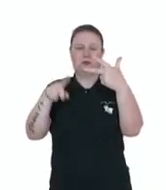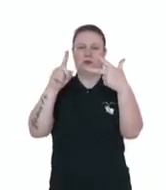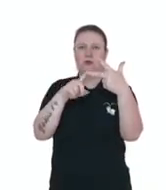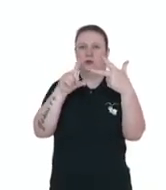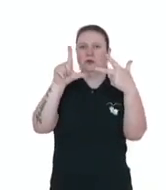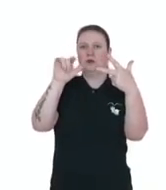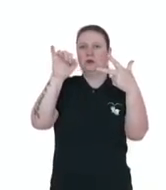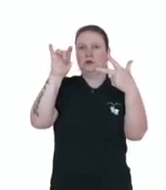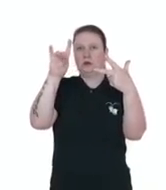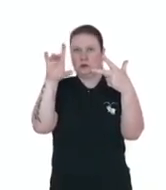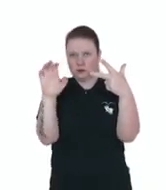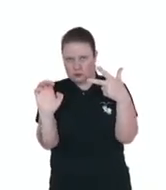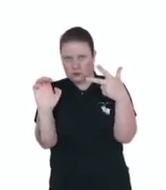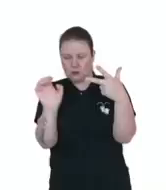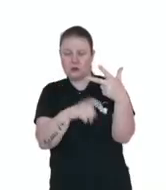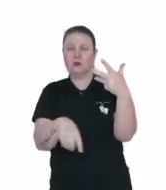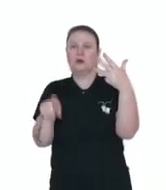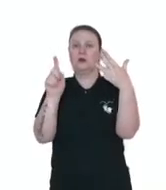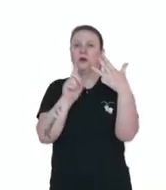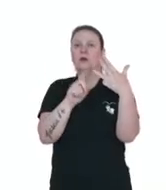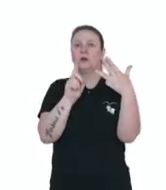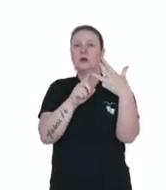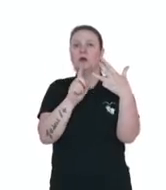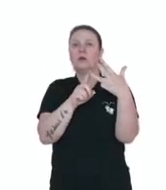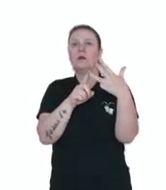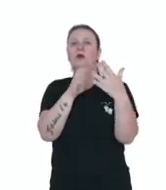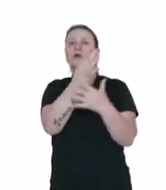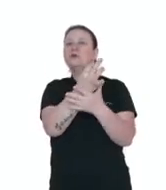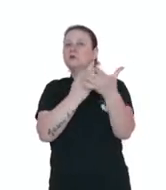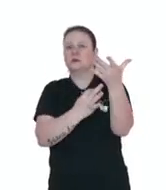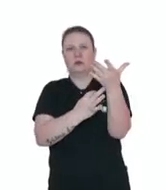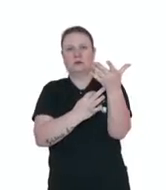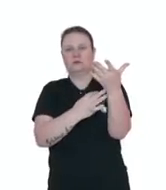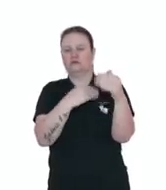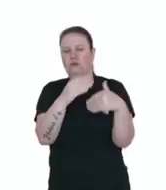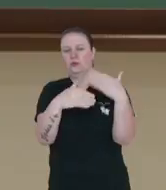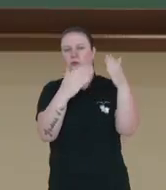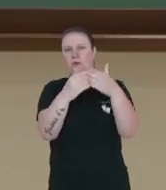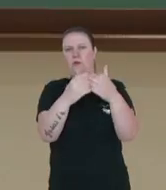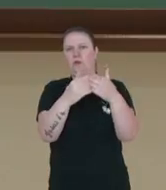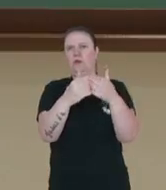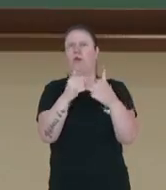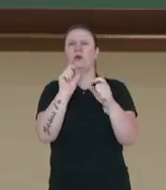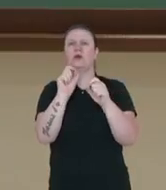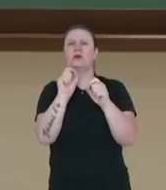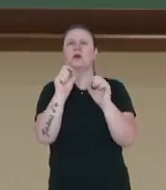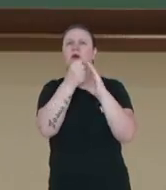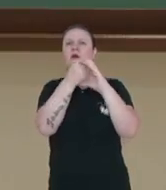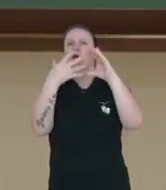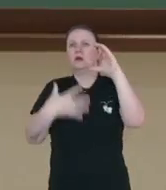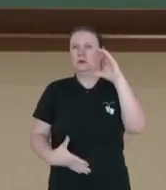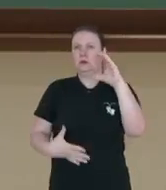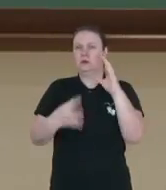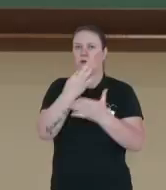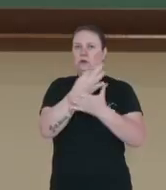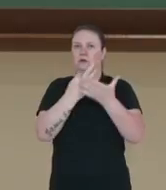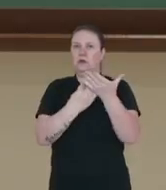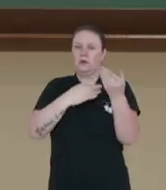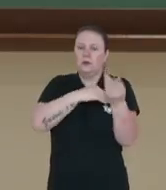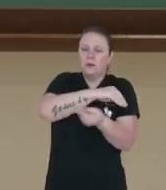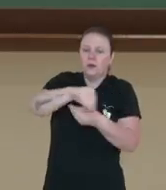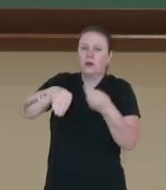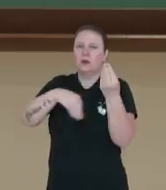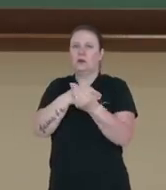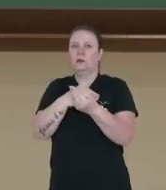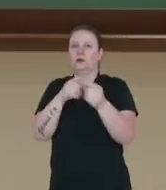lead ou pode-se escrever lead em inglês e o corpo do texto. Uma reportagem se caracteriza por ser um contexto misto, um gênero